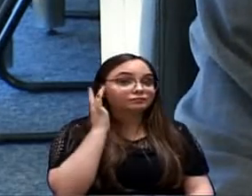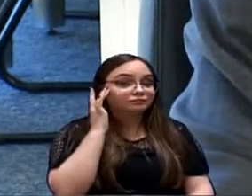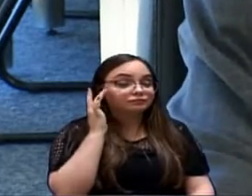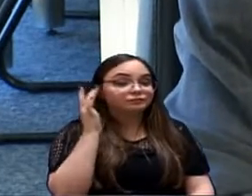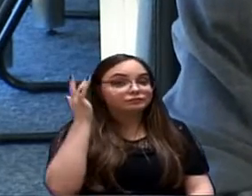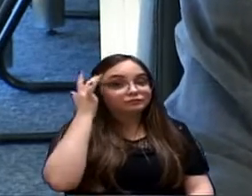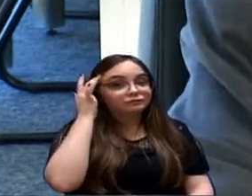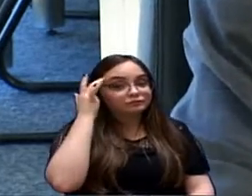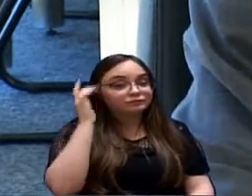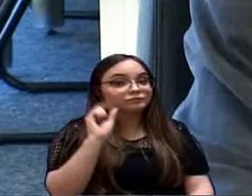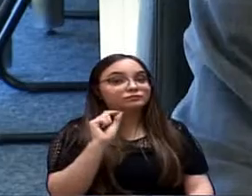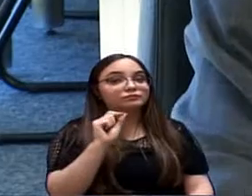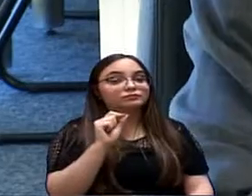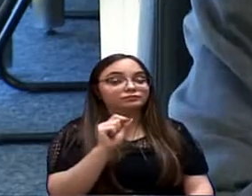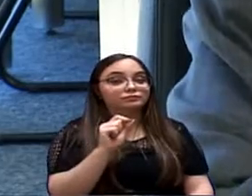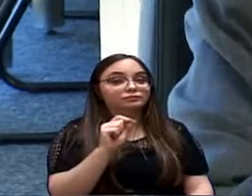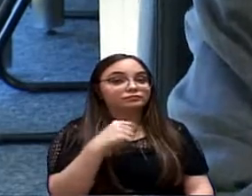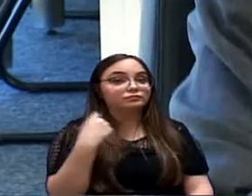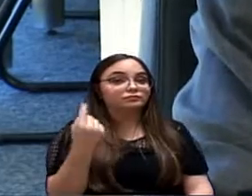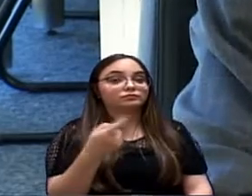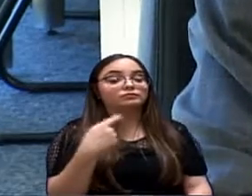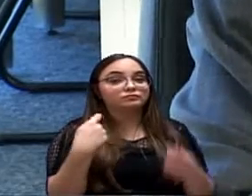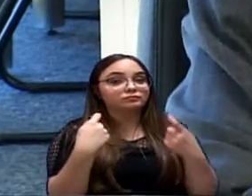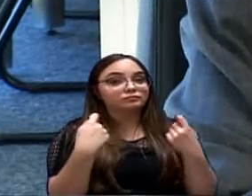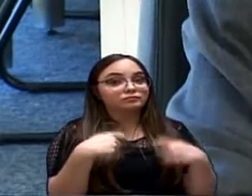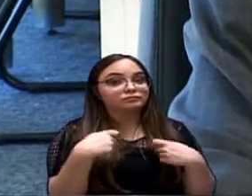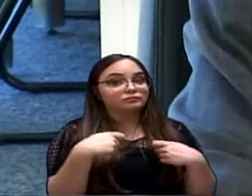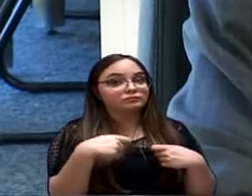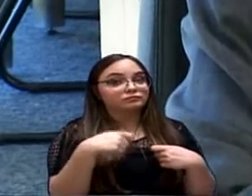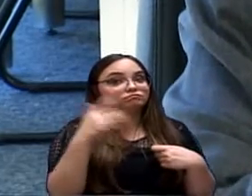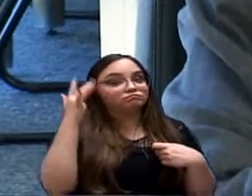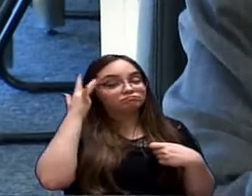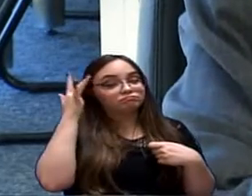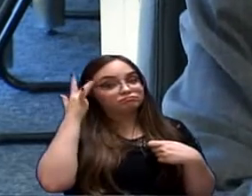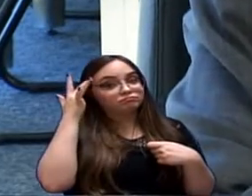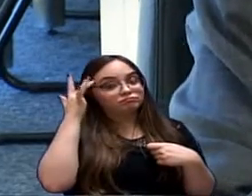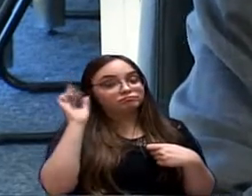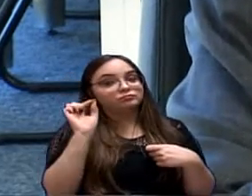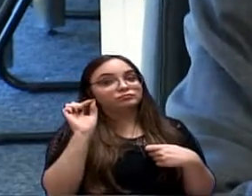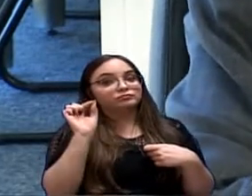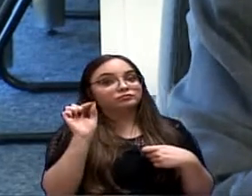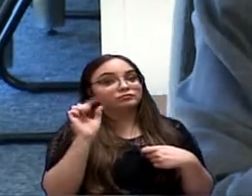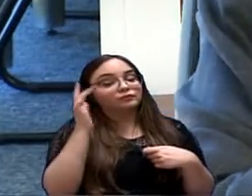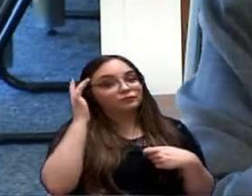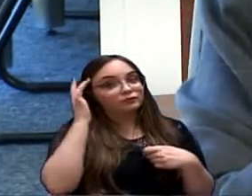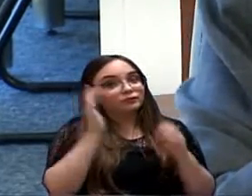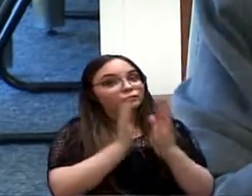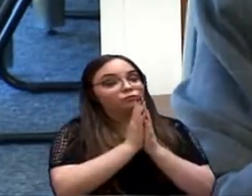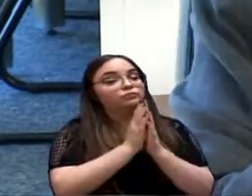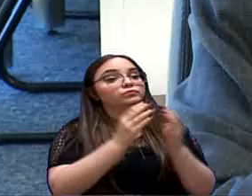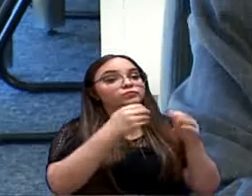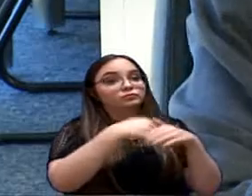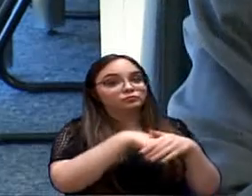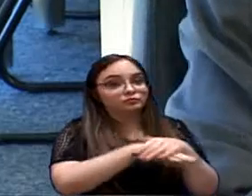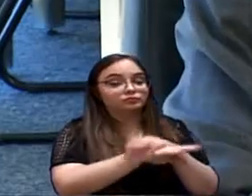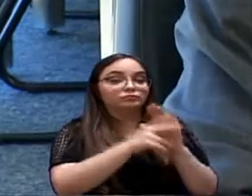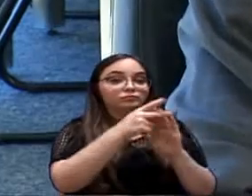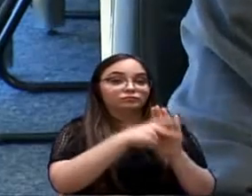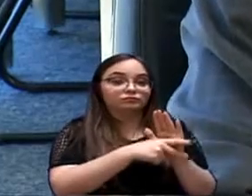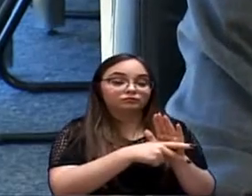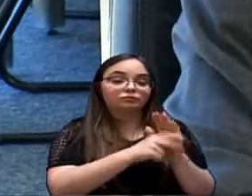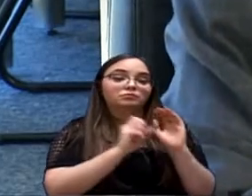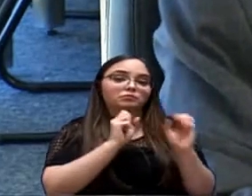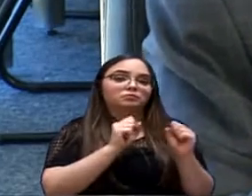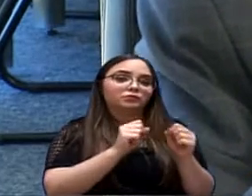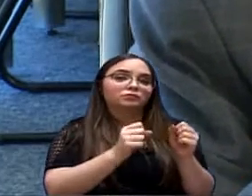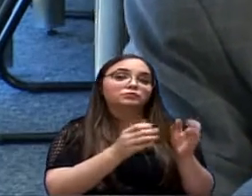superprudente, superprudente, coerente, lógico, e eu peço a retirada do projeto, encaminhamento, poderia até